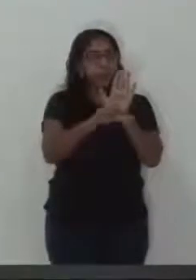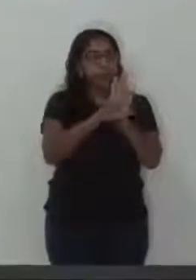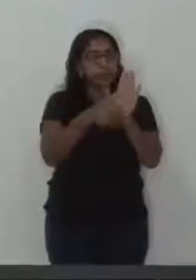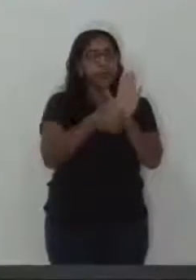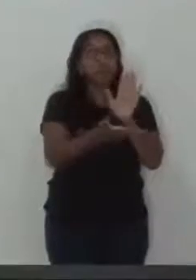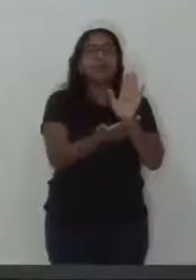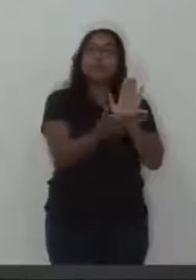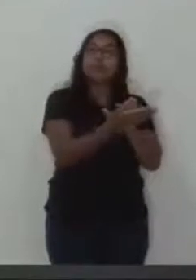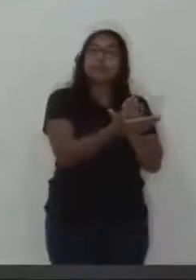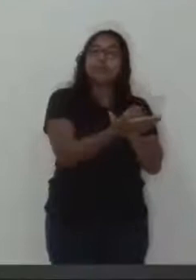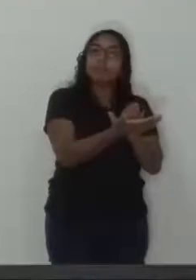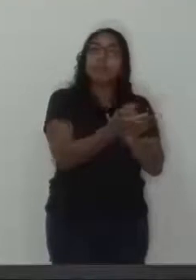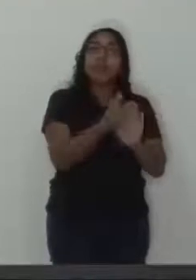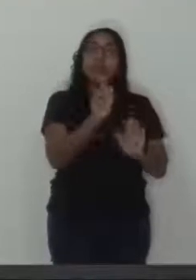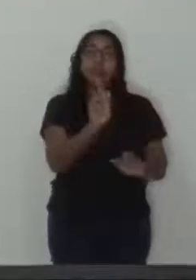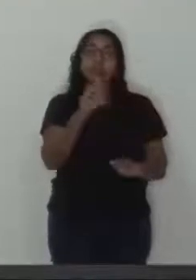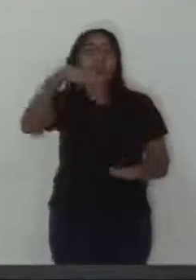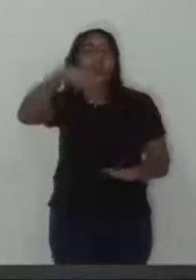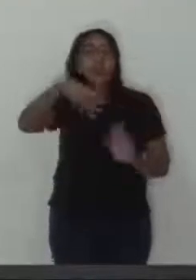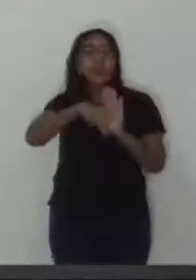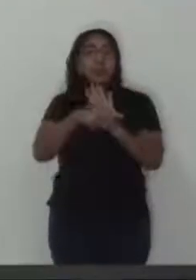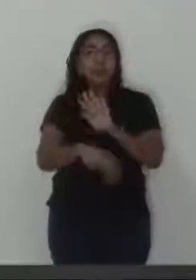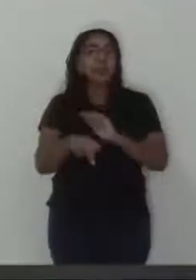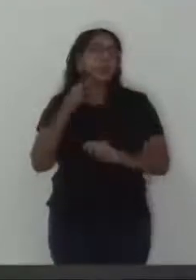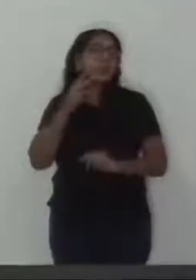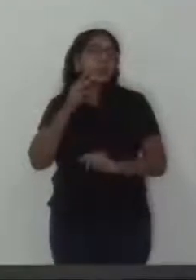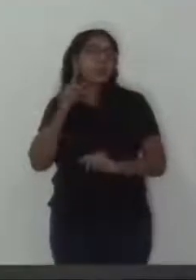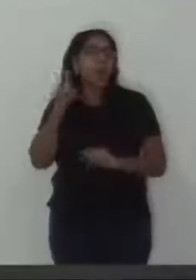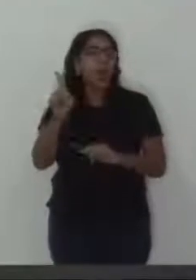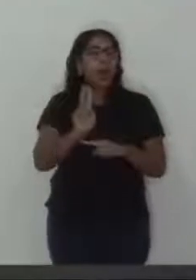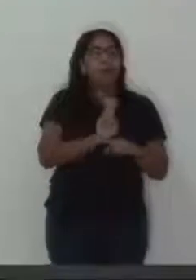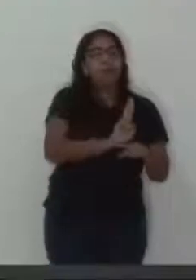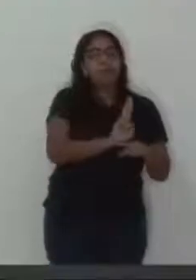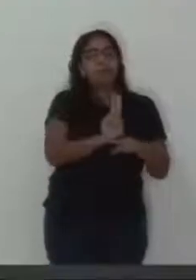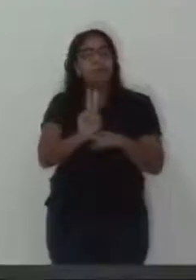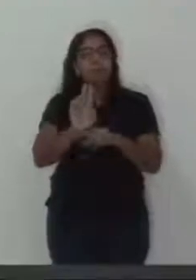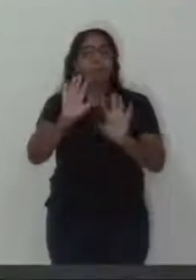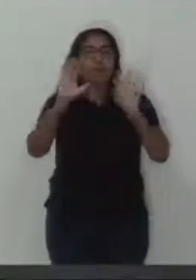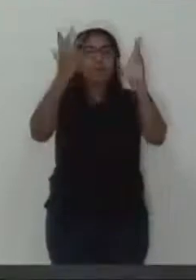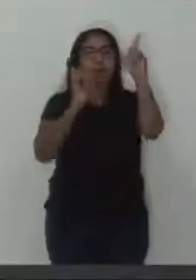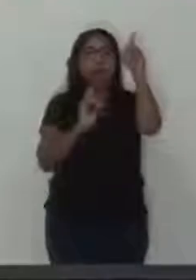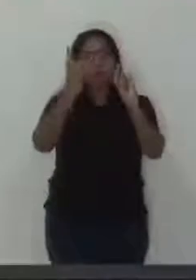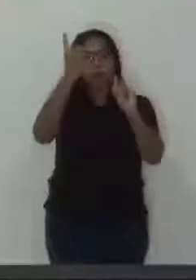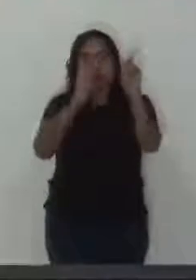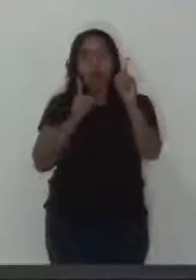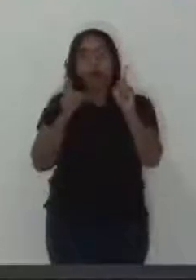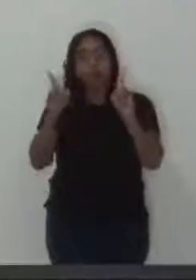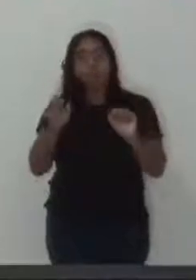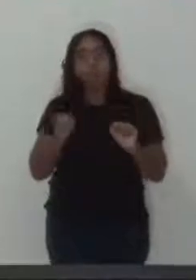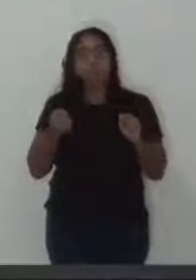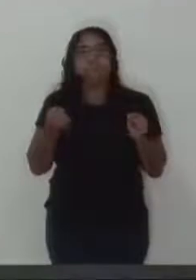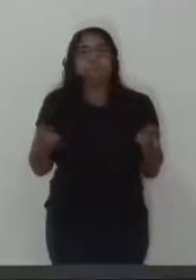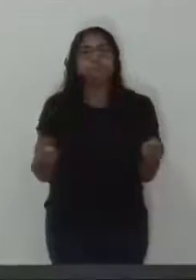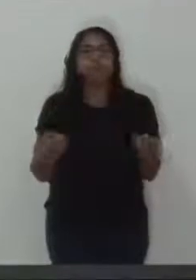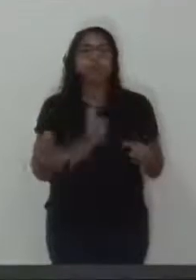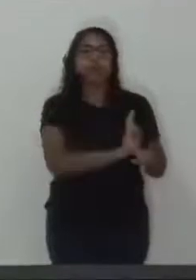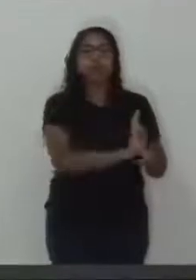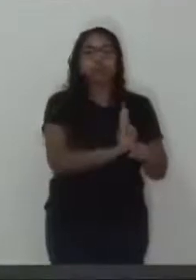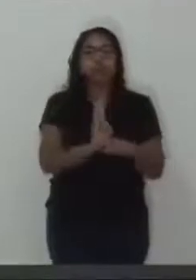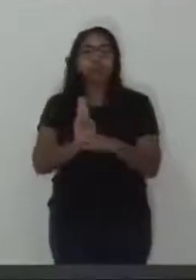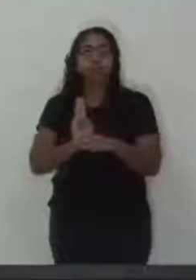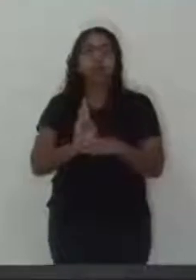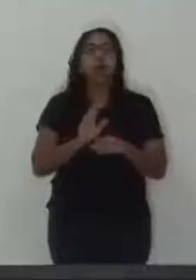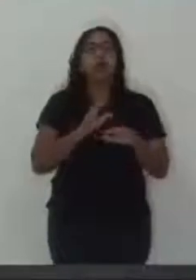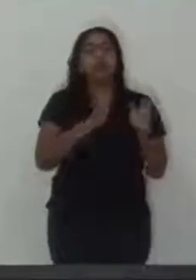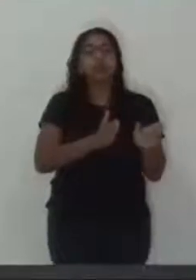aplausos à Guarda Municipal de Vinheta pelo trabalho realizado no Carnaval da cidade, pelo empenho na difícil função de garantir a ordem e a